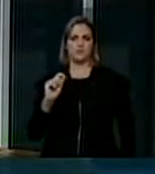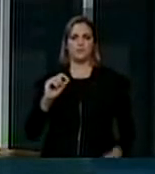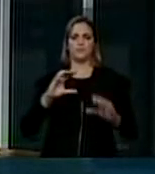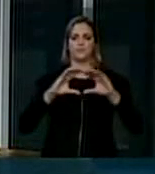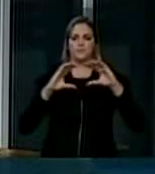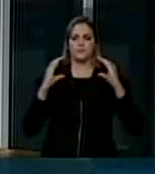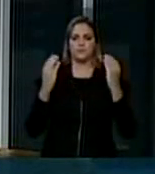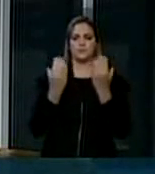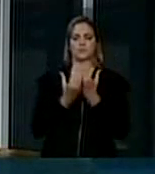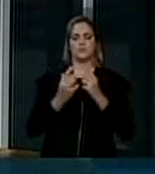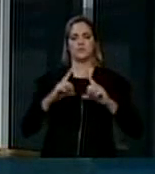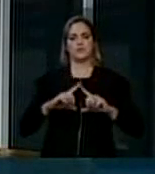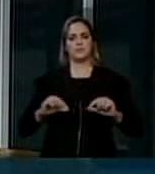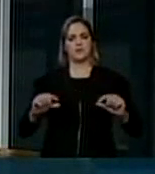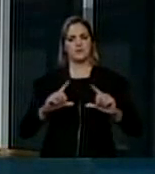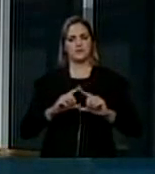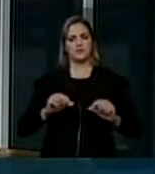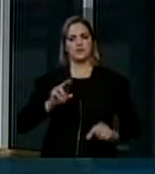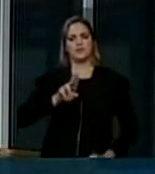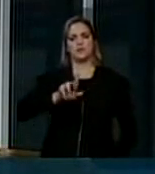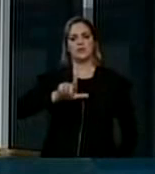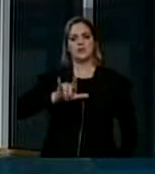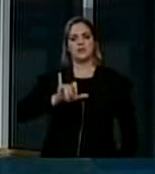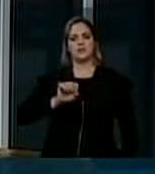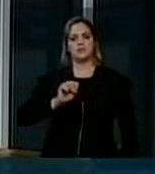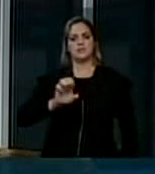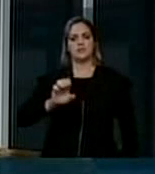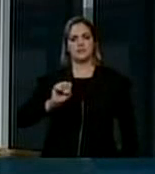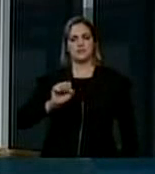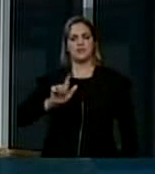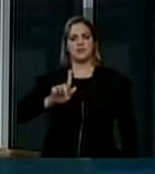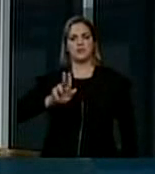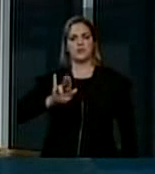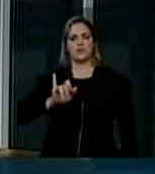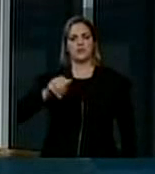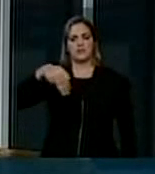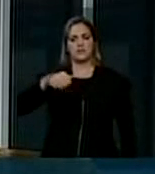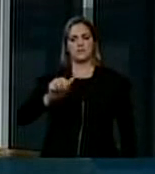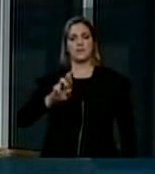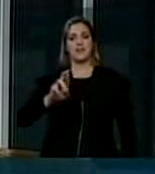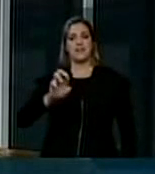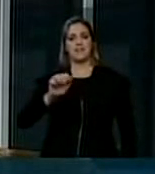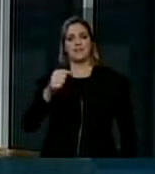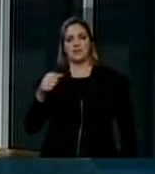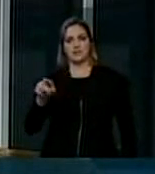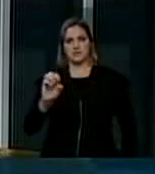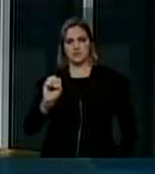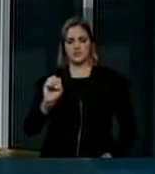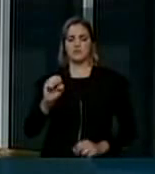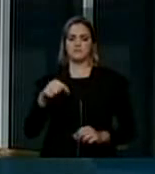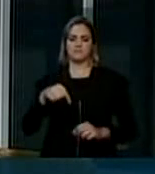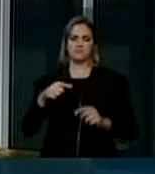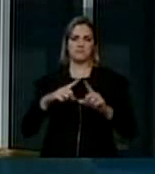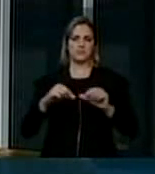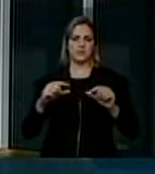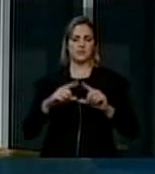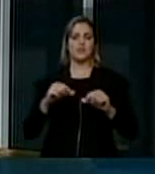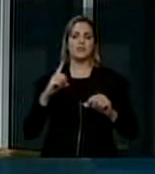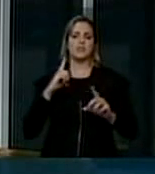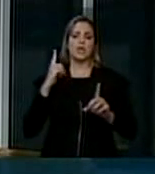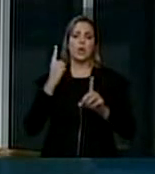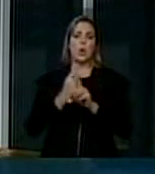Convenções Ulisses Guimarães, nós teremos aqui um encontro chamado Governos Abertos,